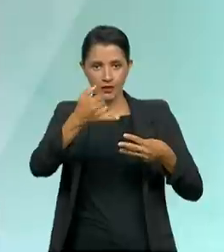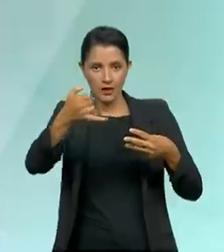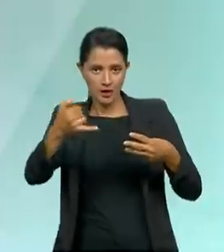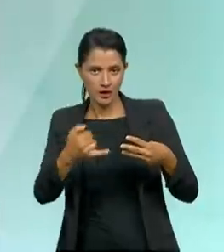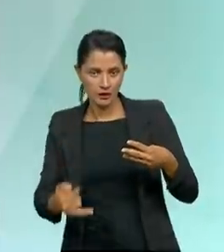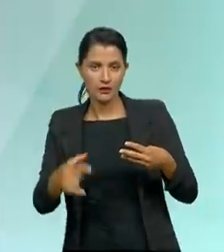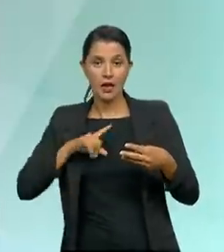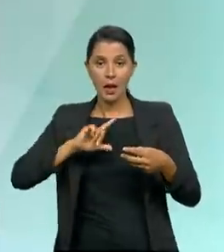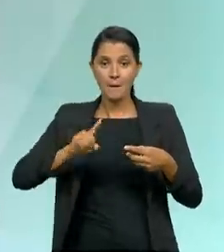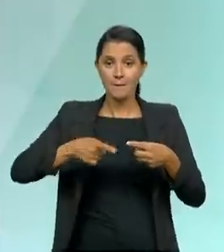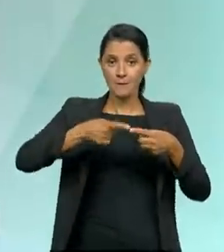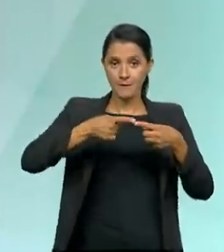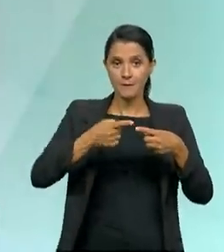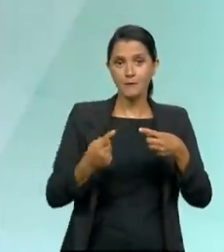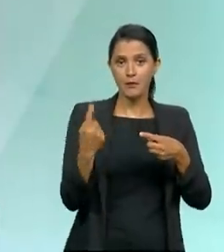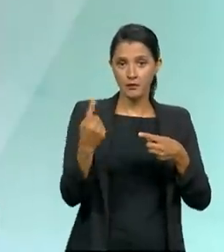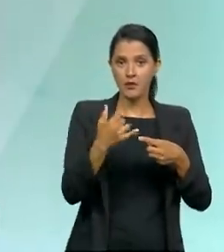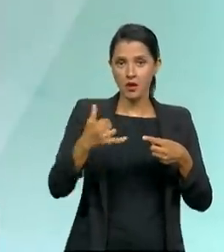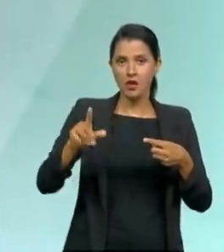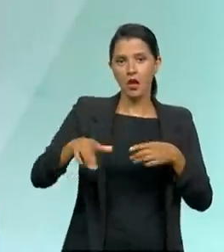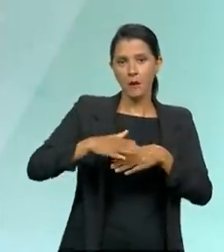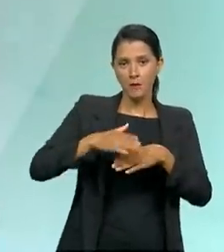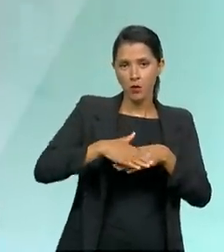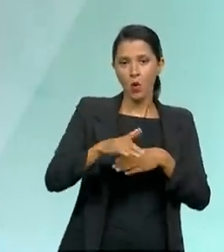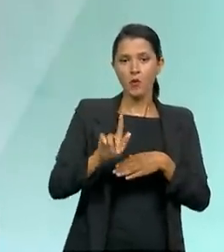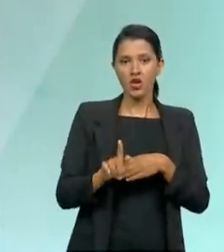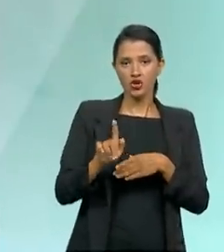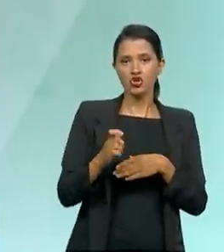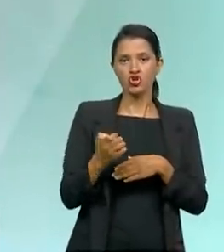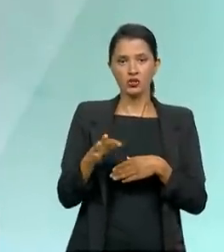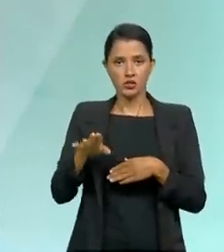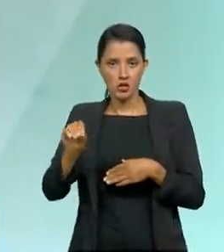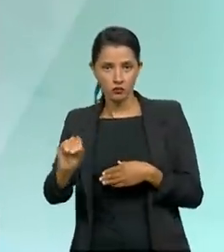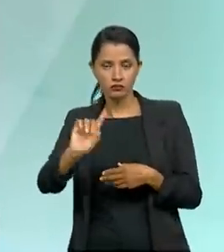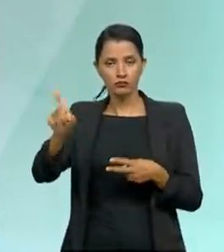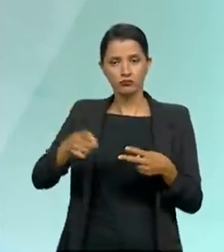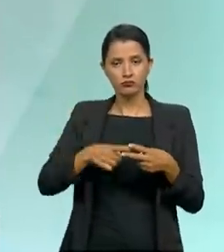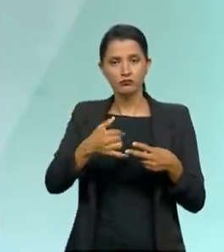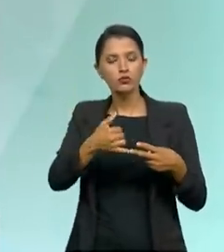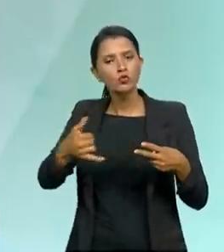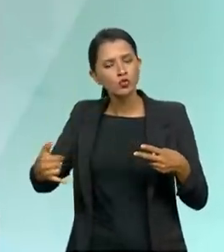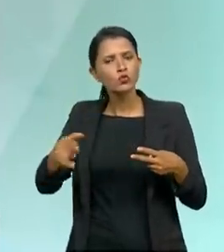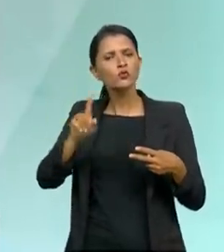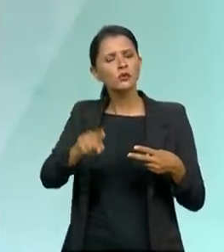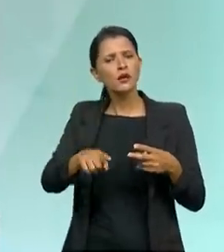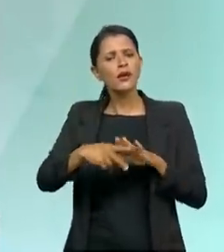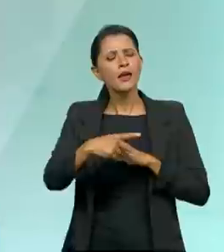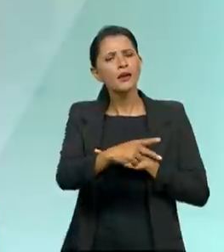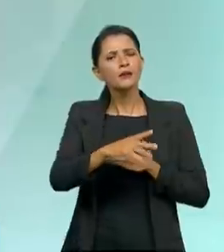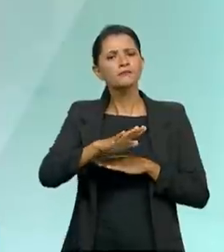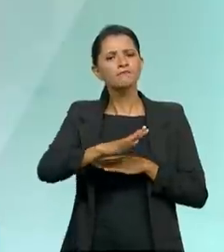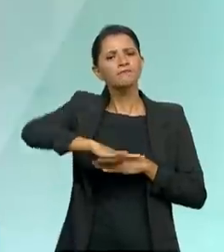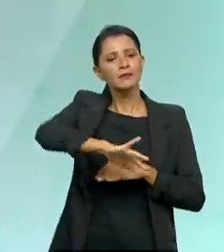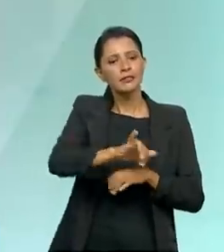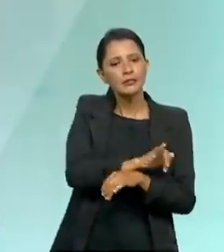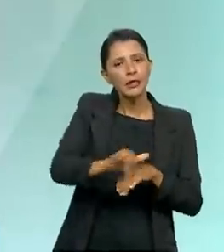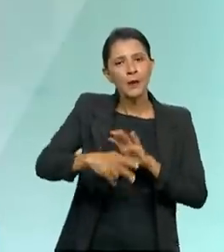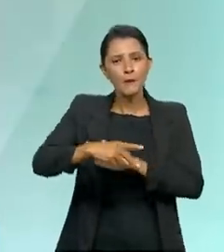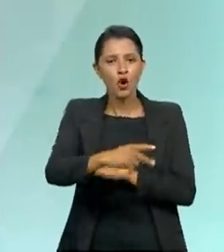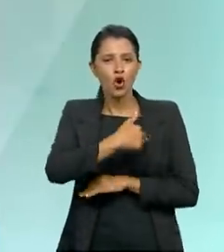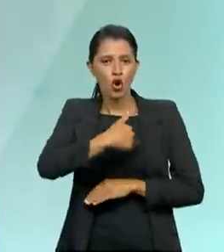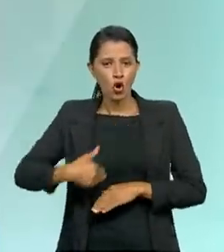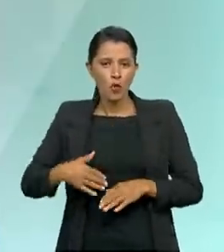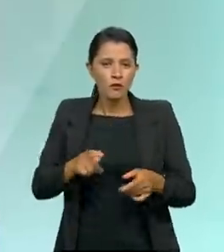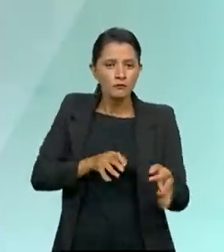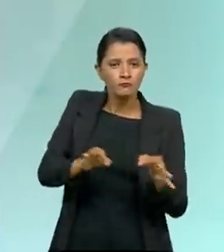defesa que é a primeira linha, que é a própria gestão. A segunda linha, ela fica mais naqueles mecanismos de governança de cada